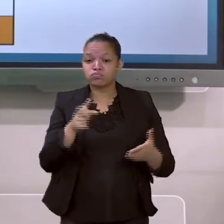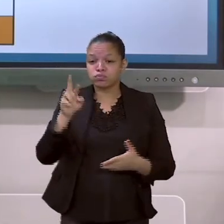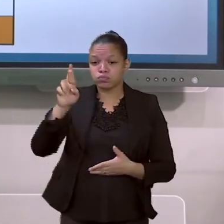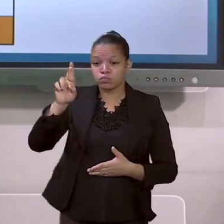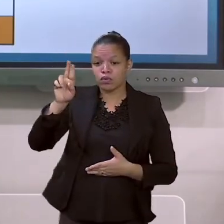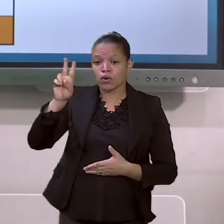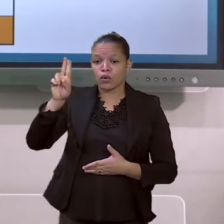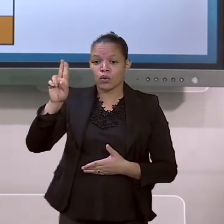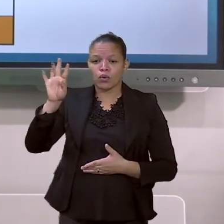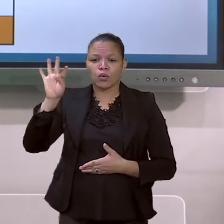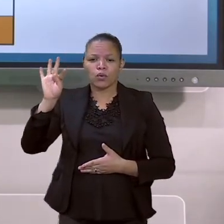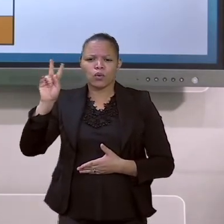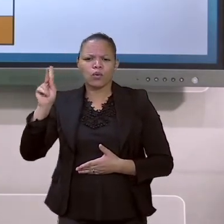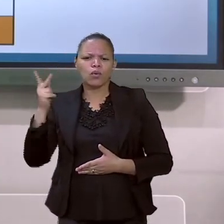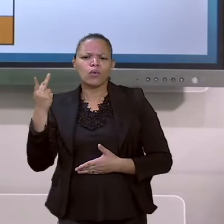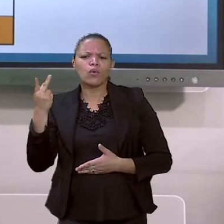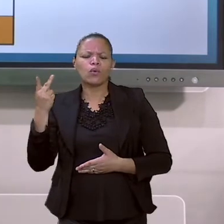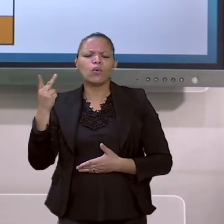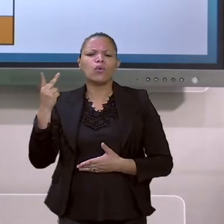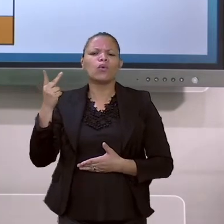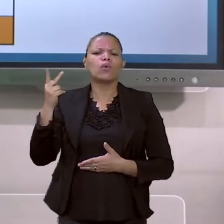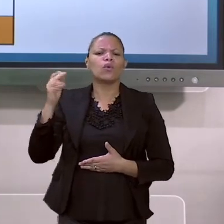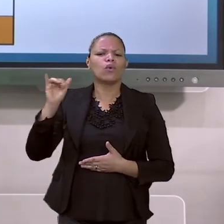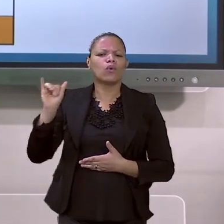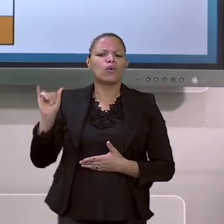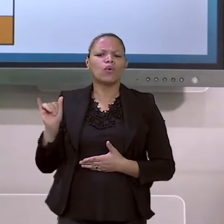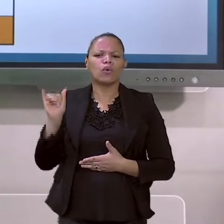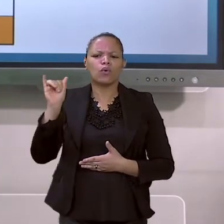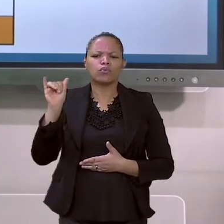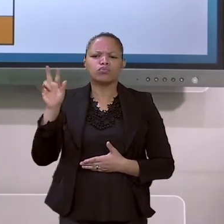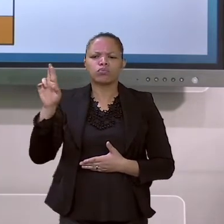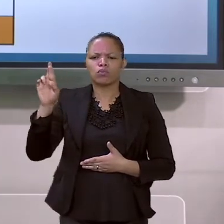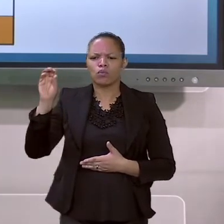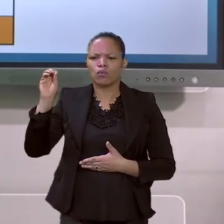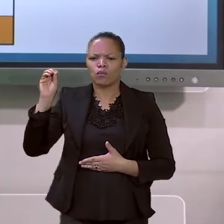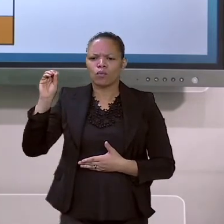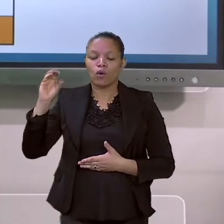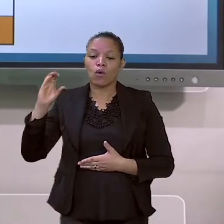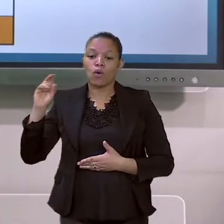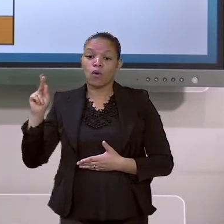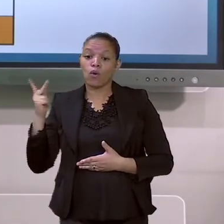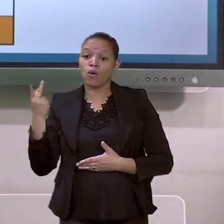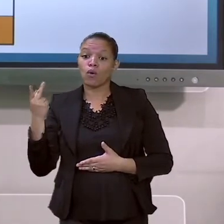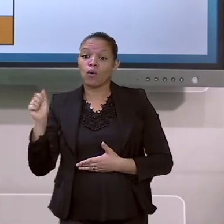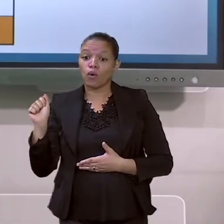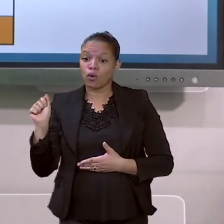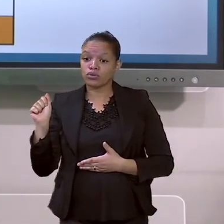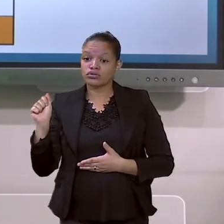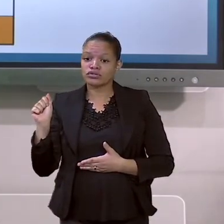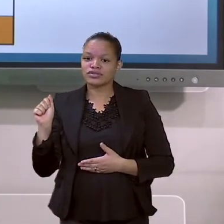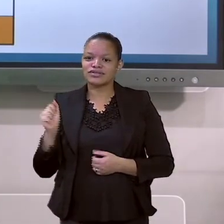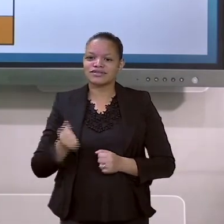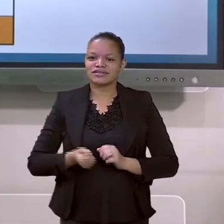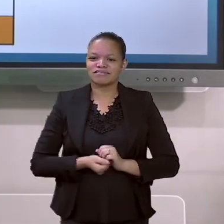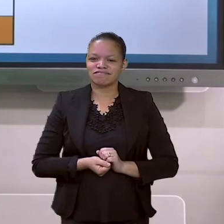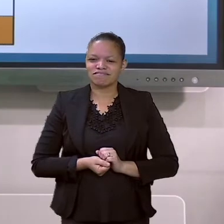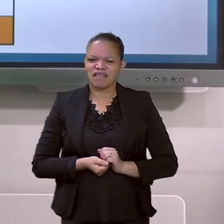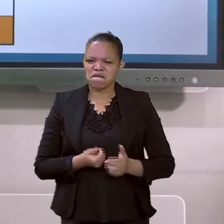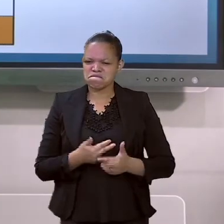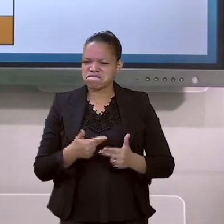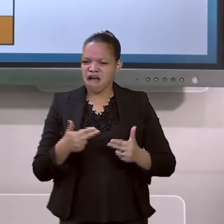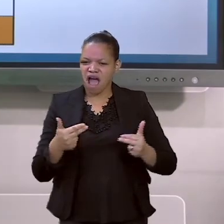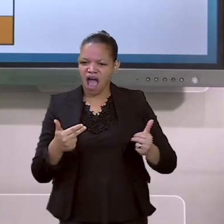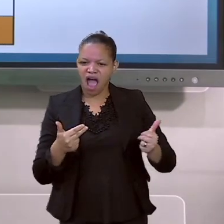livros escritos por Ruth Rocha. São livros infantis maravilhosos. Pois é,